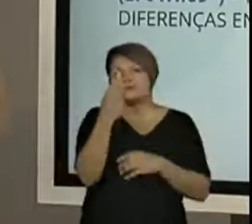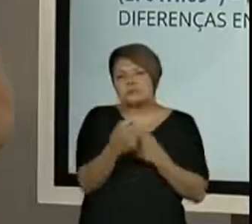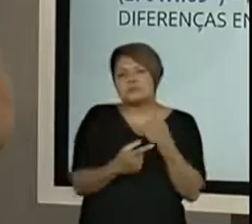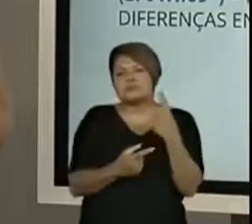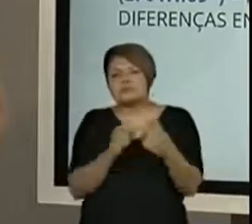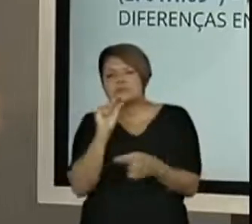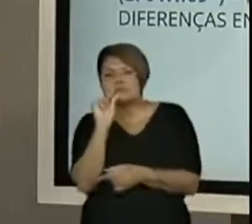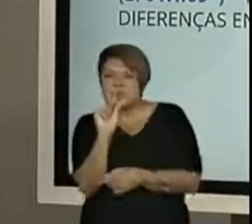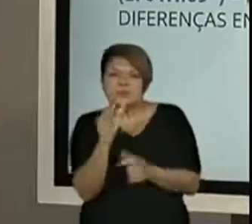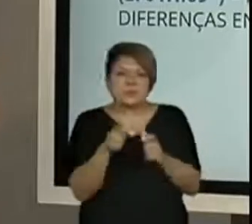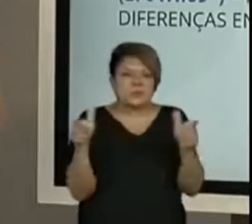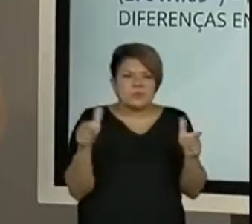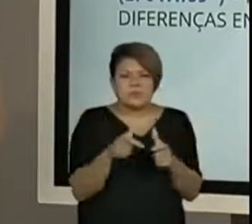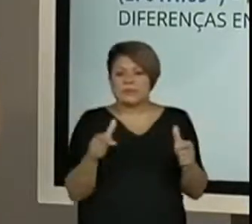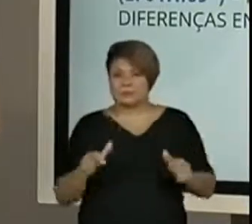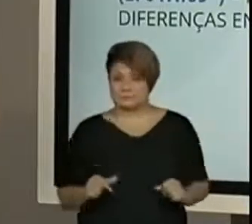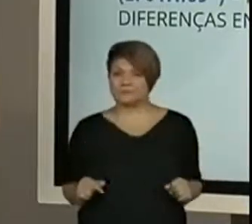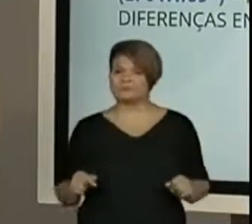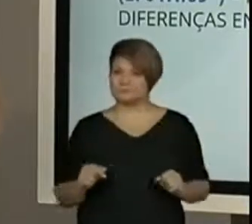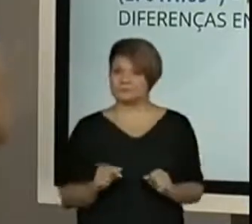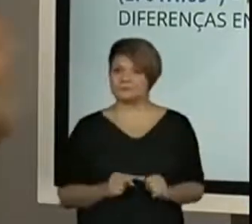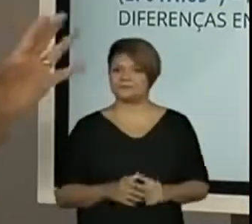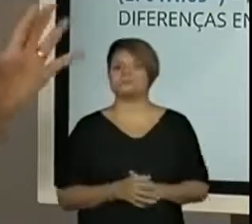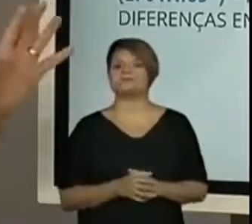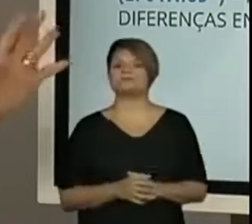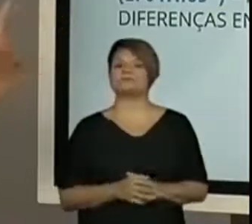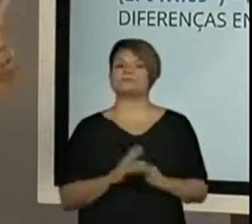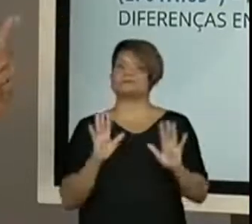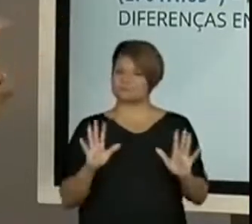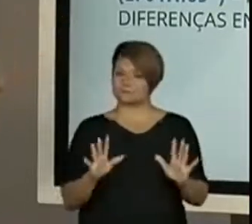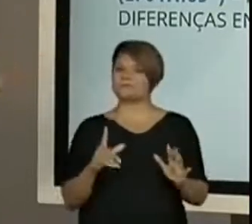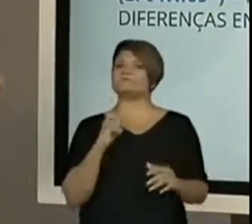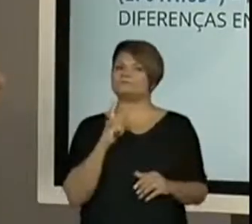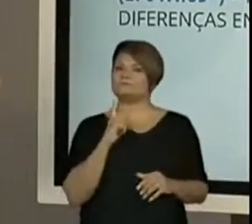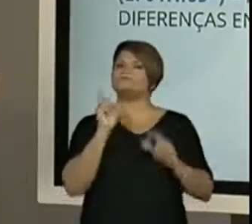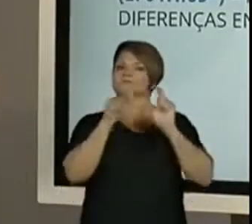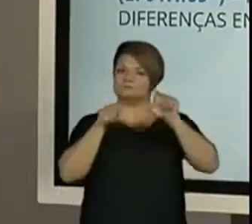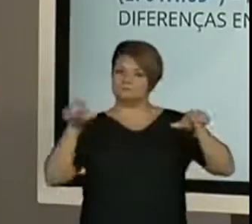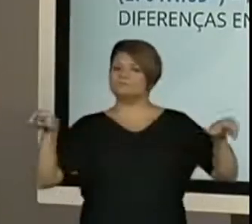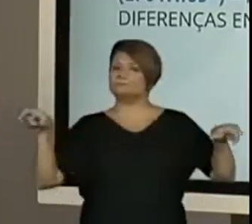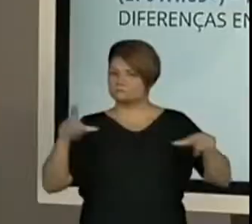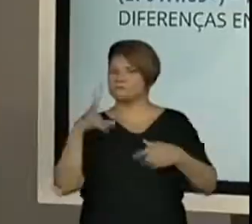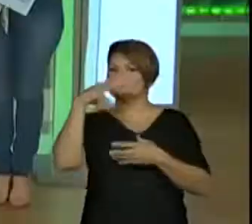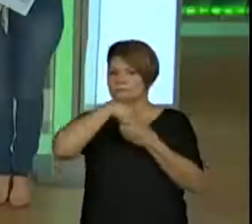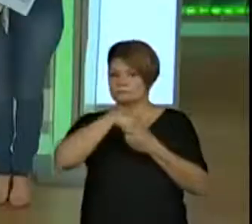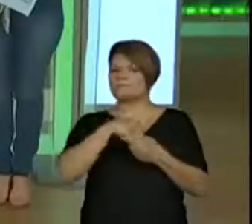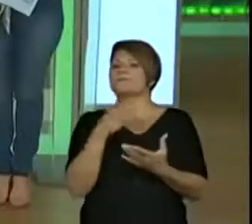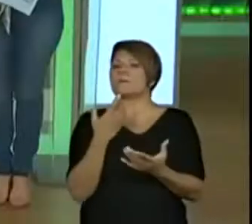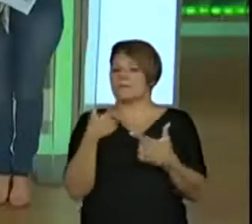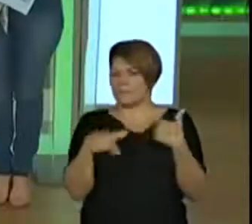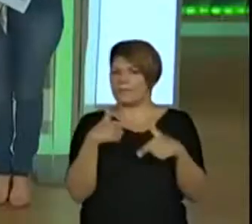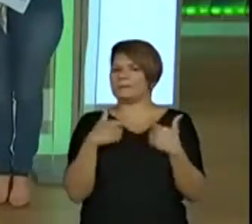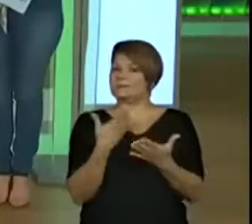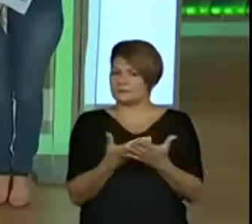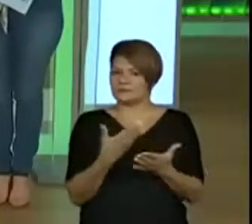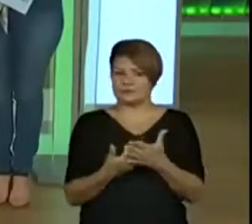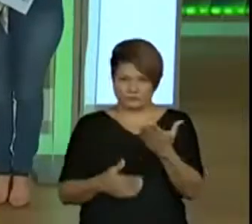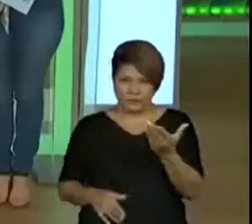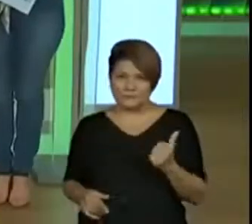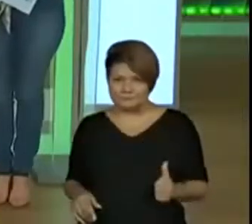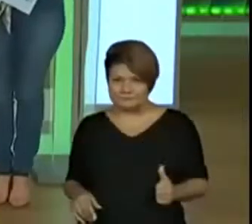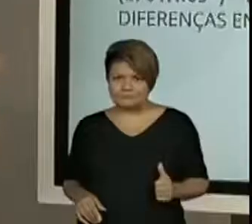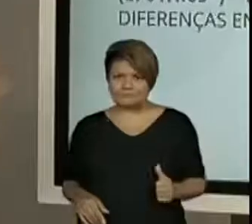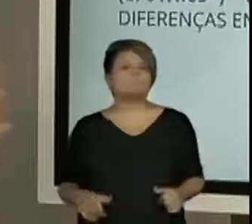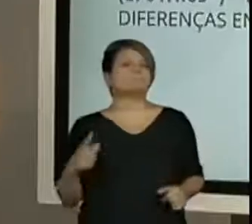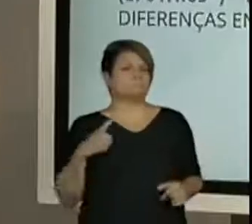devagarzinho. Cada escola está de um jeito. Mas existem pessoas que trabalham na escola, não existem, professora Fran? Bastante, professora